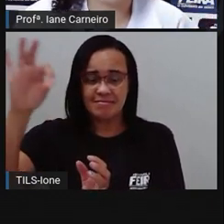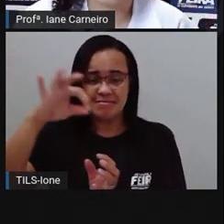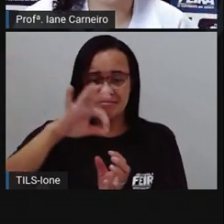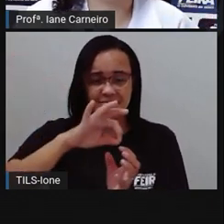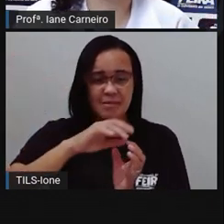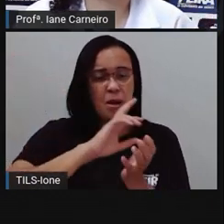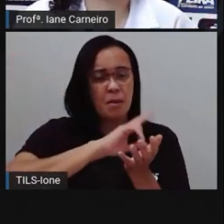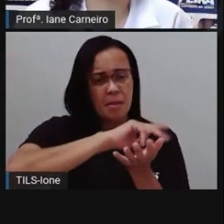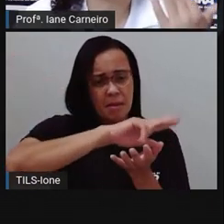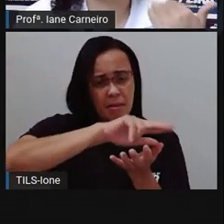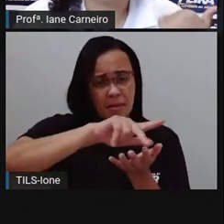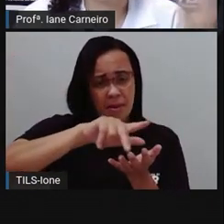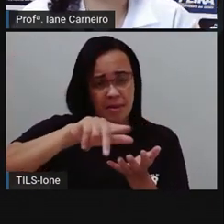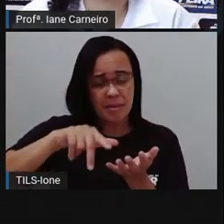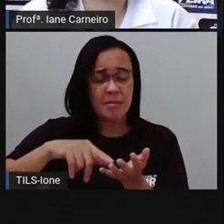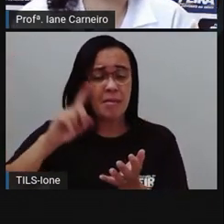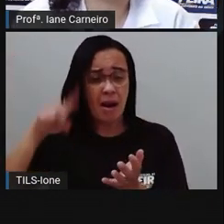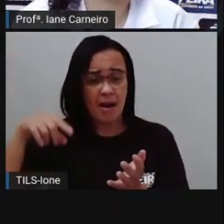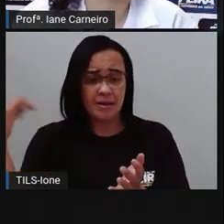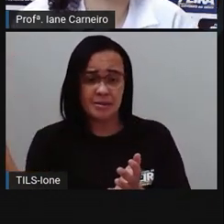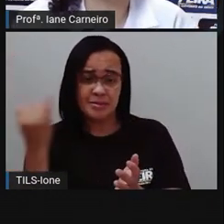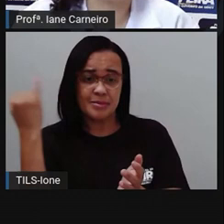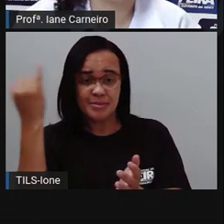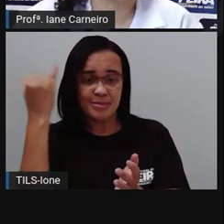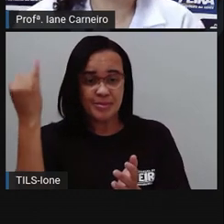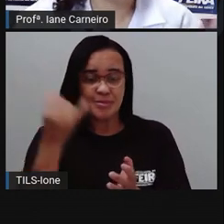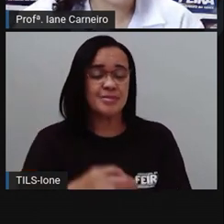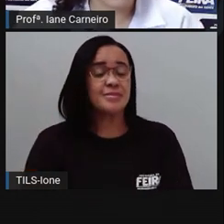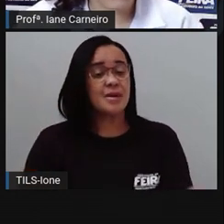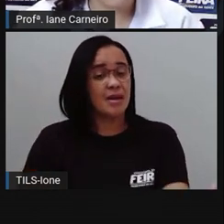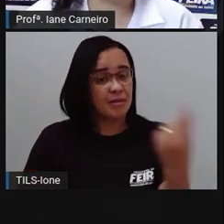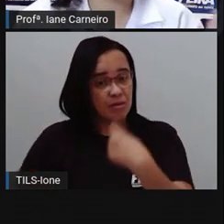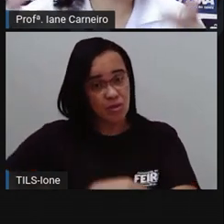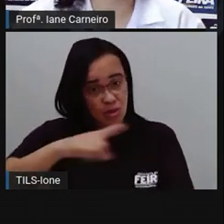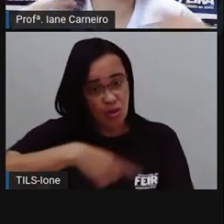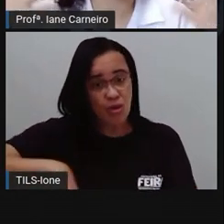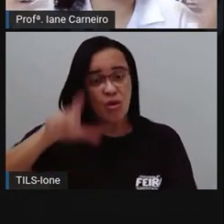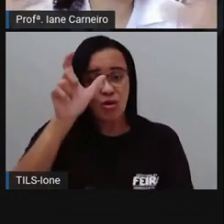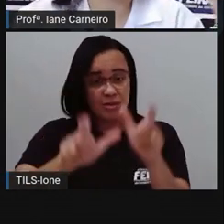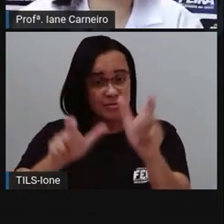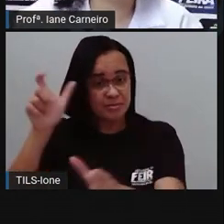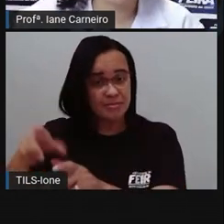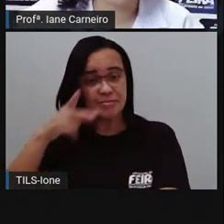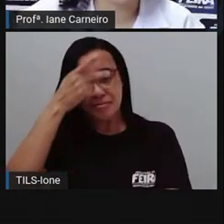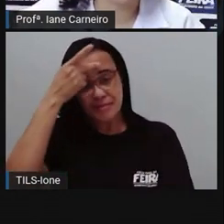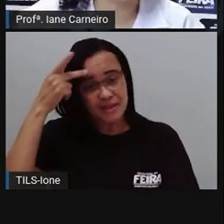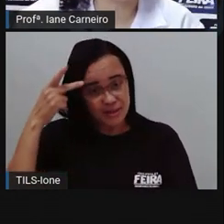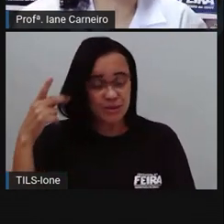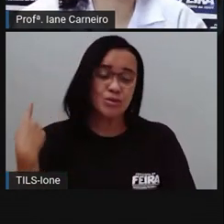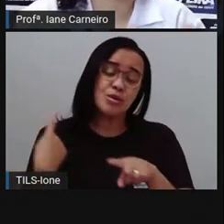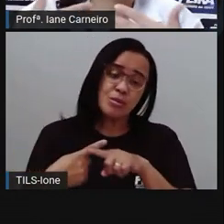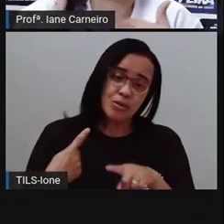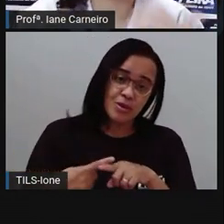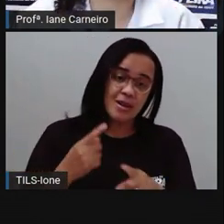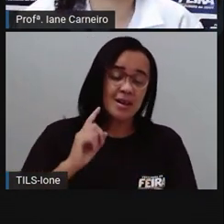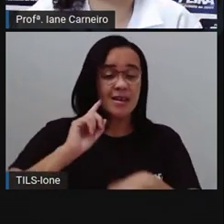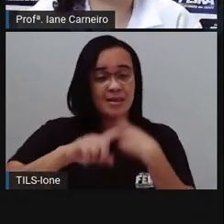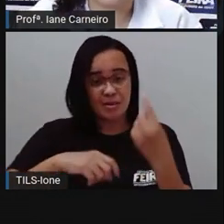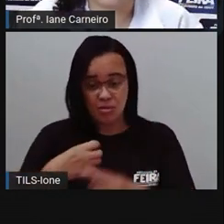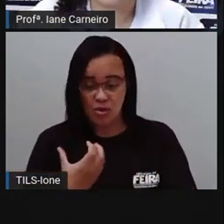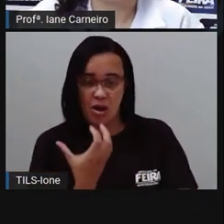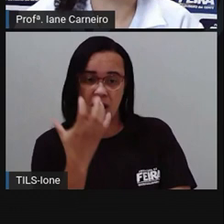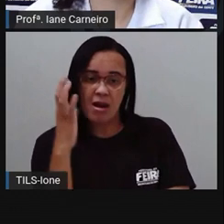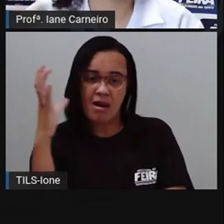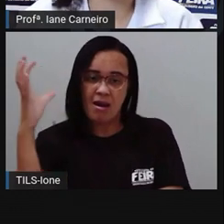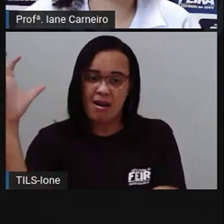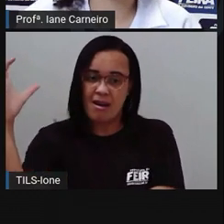polinização, né, ela é importante pra nós seres humanos, porque, né, quando as árvores dão frutos, elas dão alimentos pra